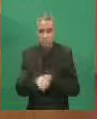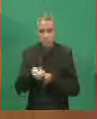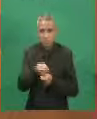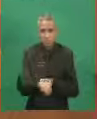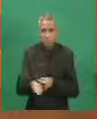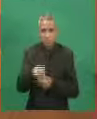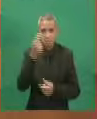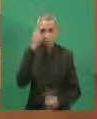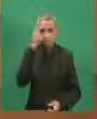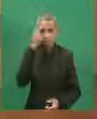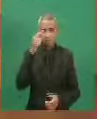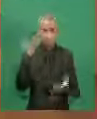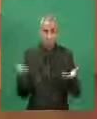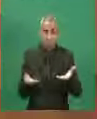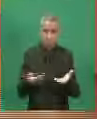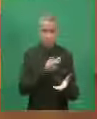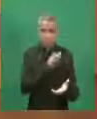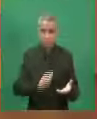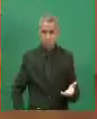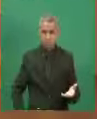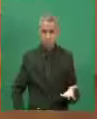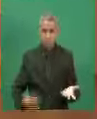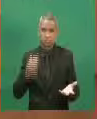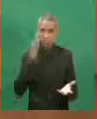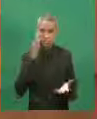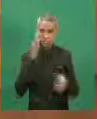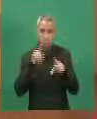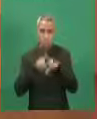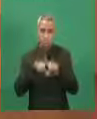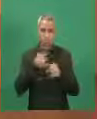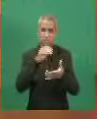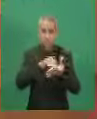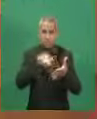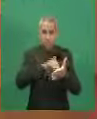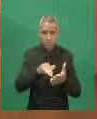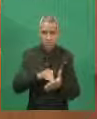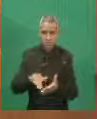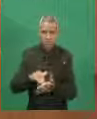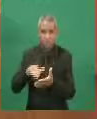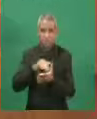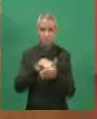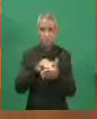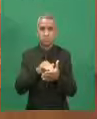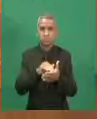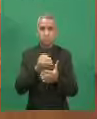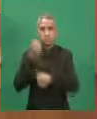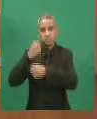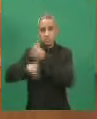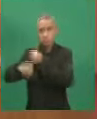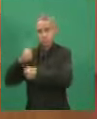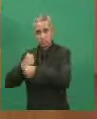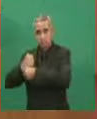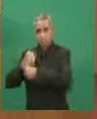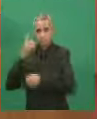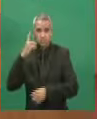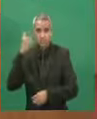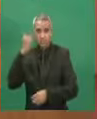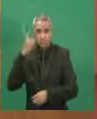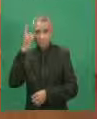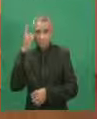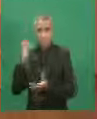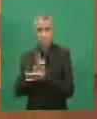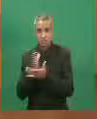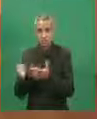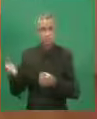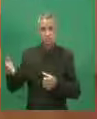atual governo e os secretários, que hoje são secretários e a época, ano passado, eram deputados, e aí